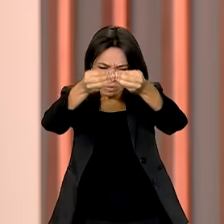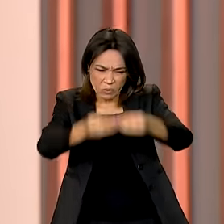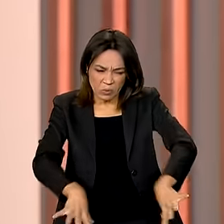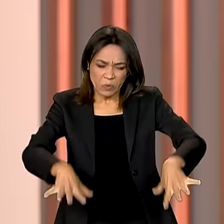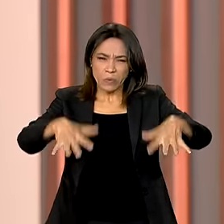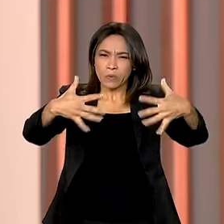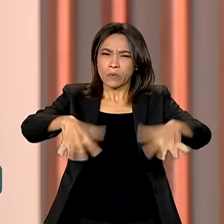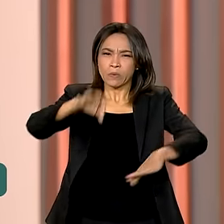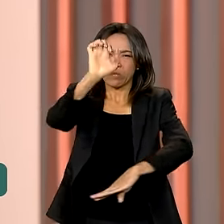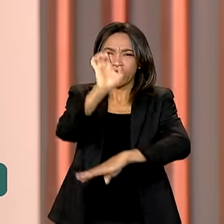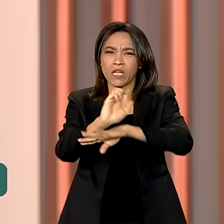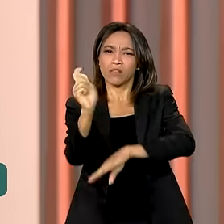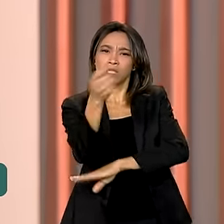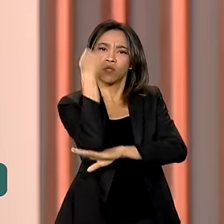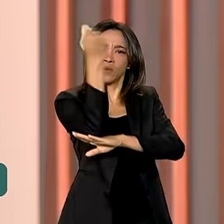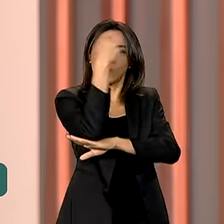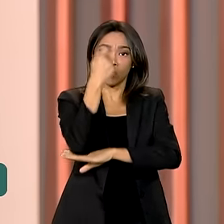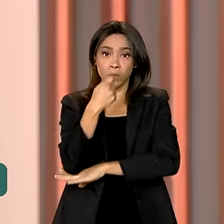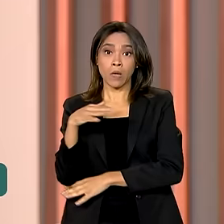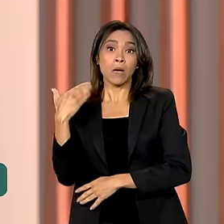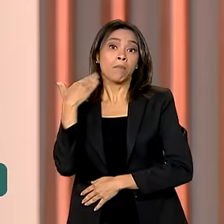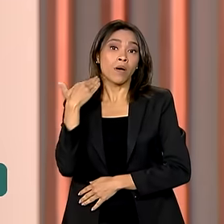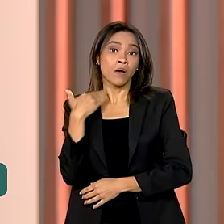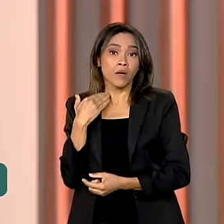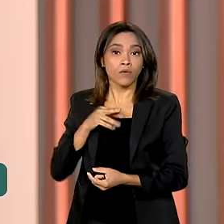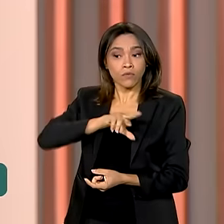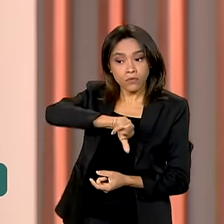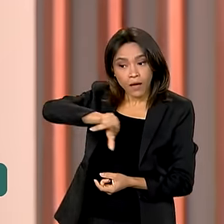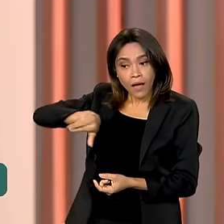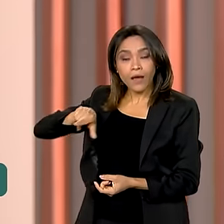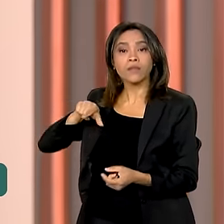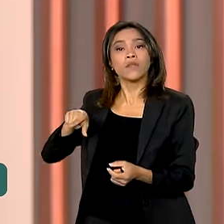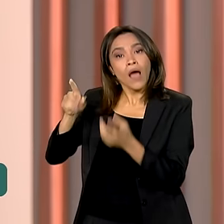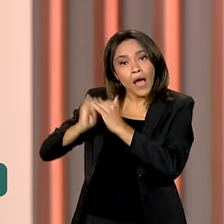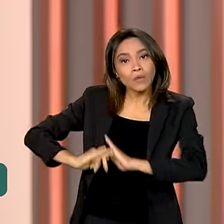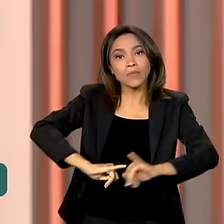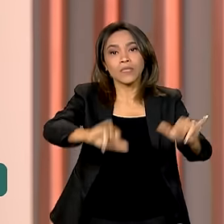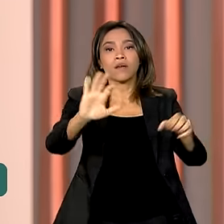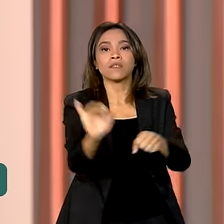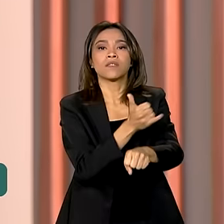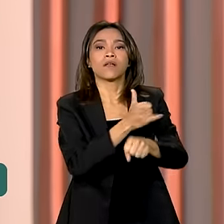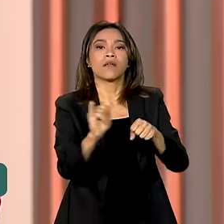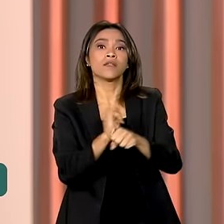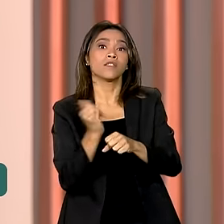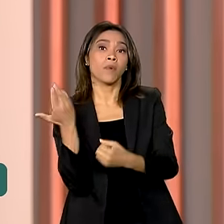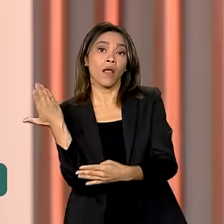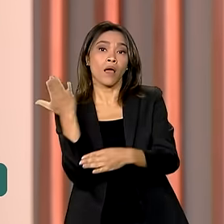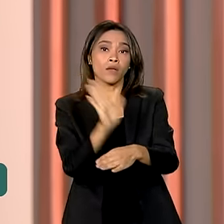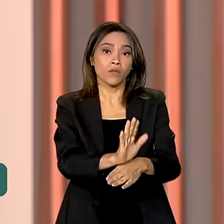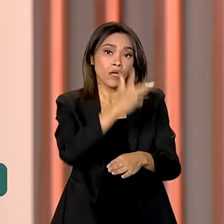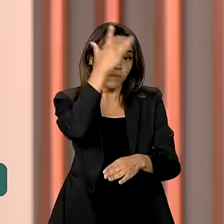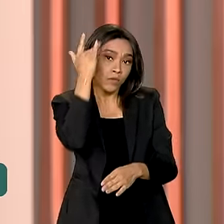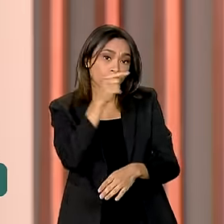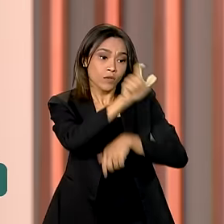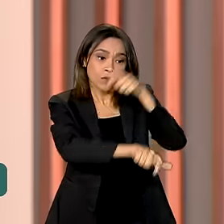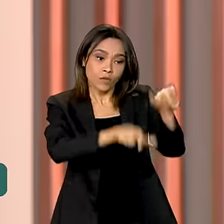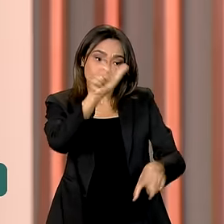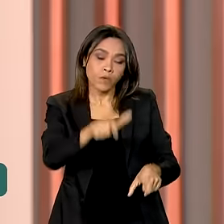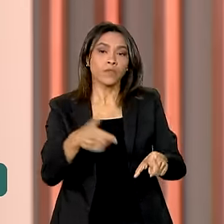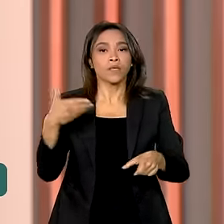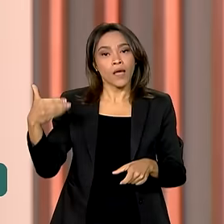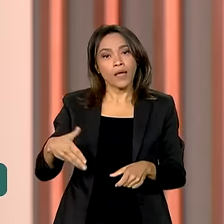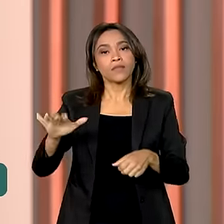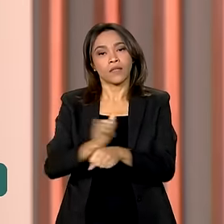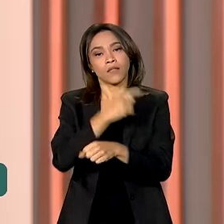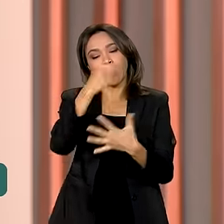Grande do Sul, instituições financeiras anunciaram medidas para ajudar clientes afetados pelas enchentes. As ações, que já